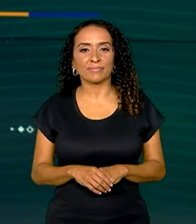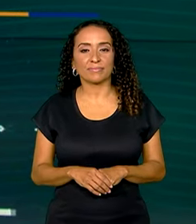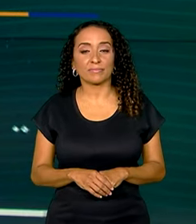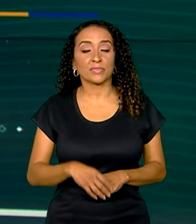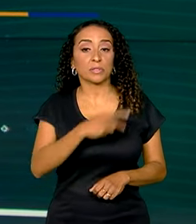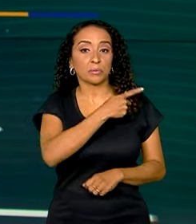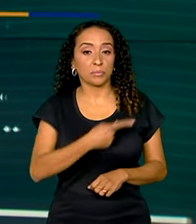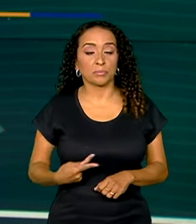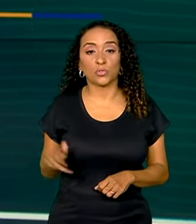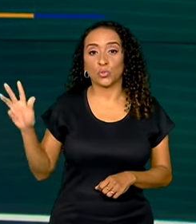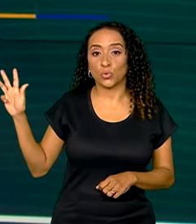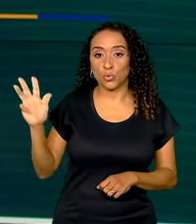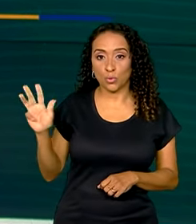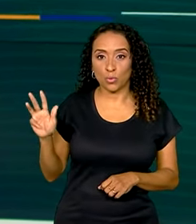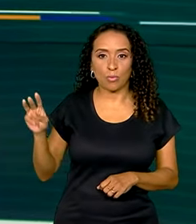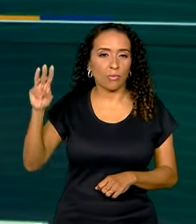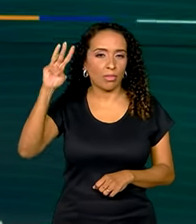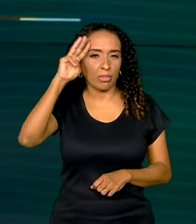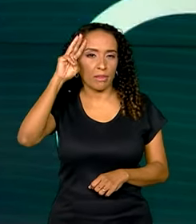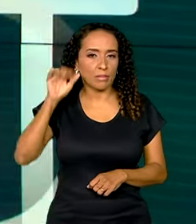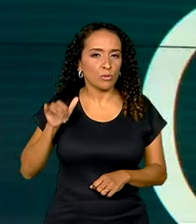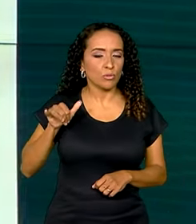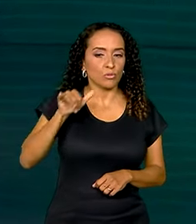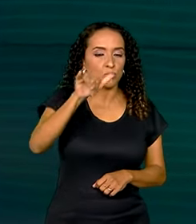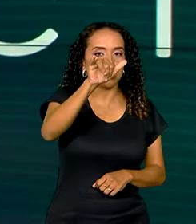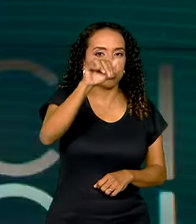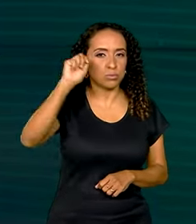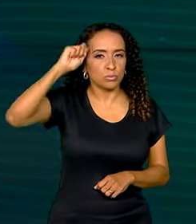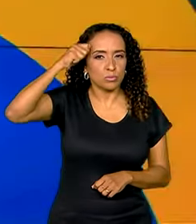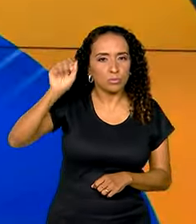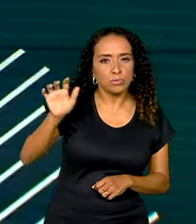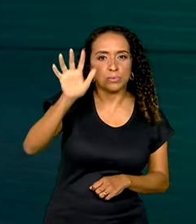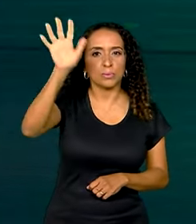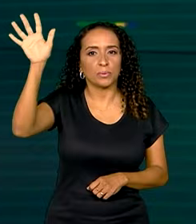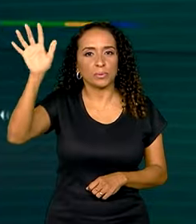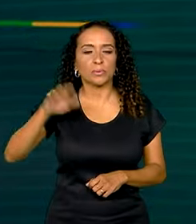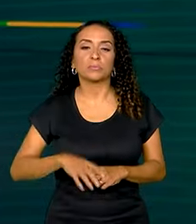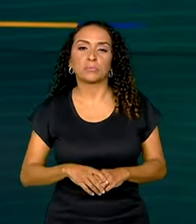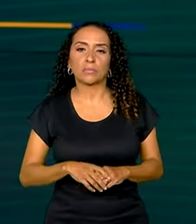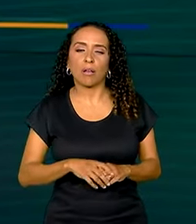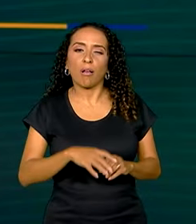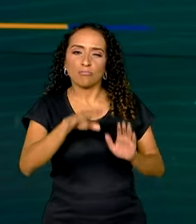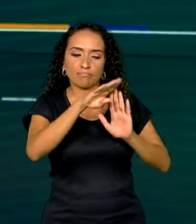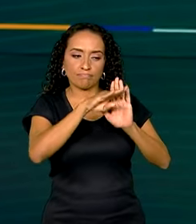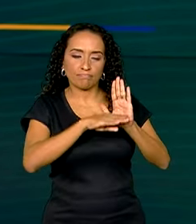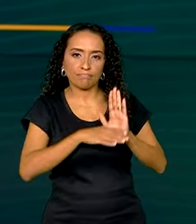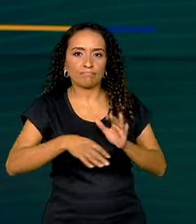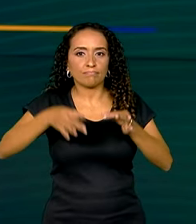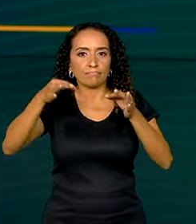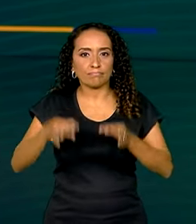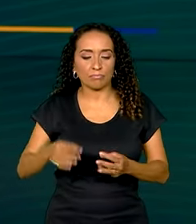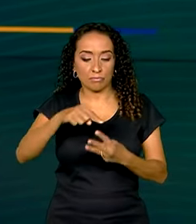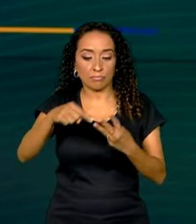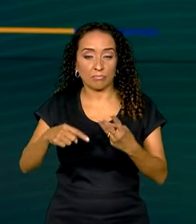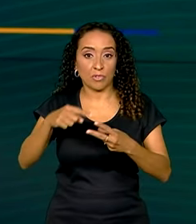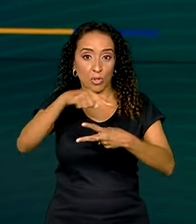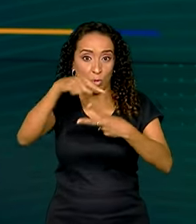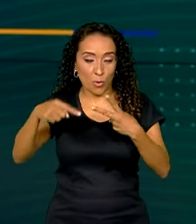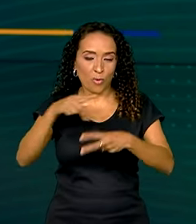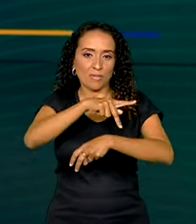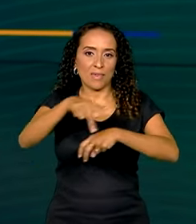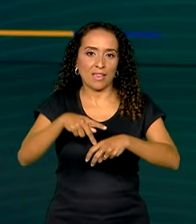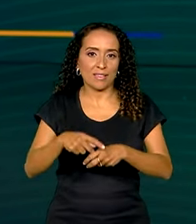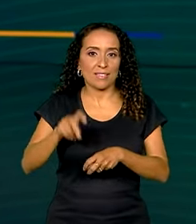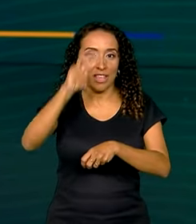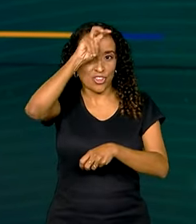O presidente Lula embarca nesta terça-feira para o continente africano, com agenda confirmada em dois países, Egito